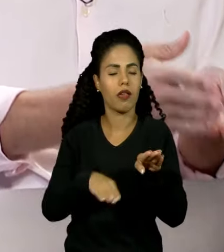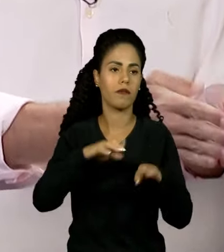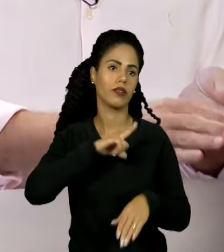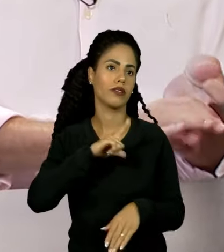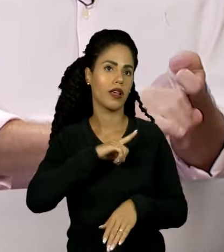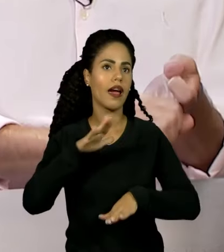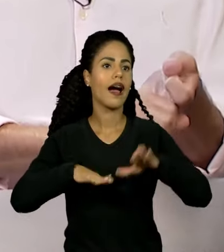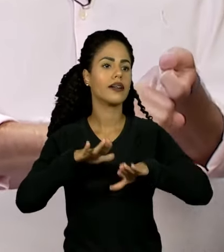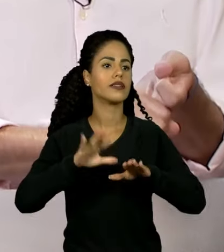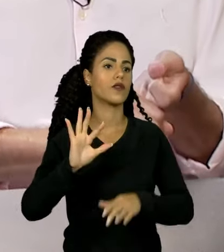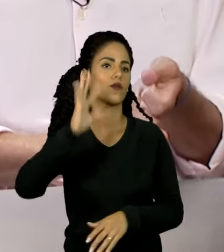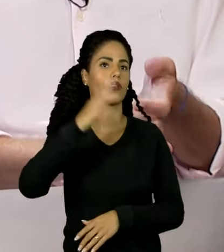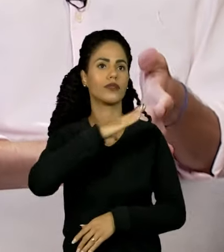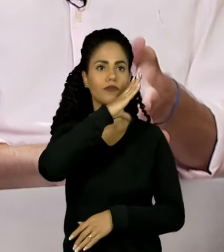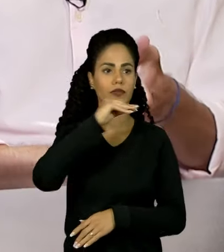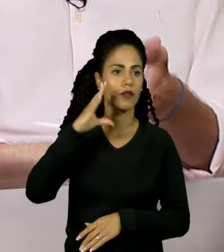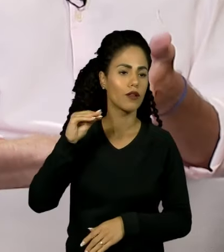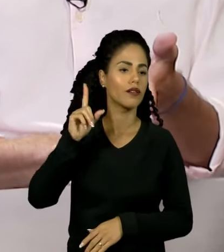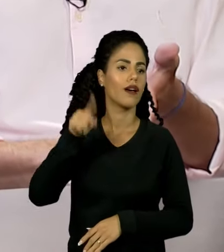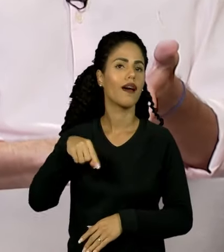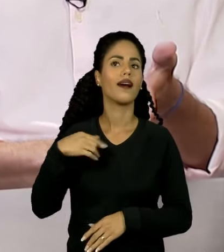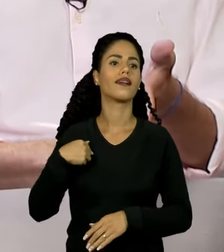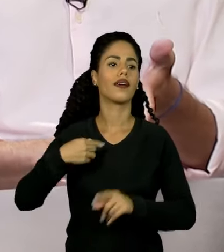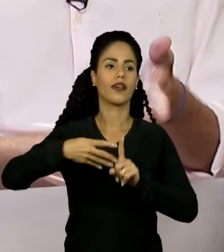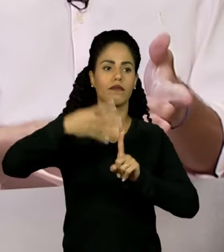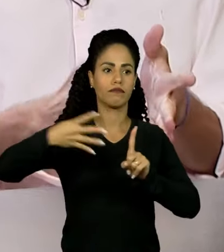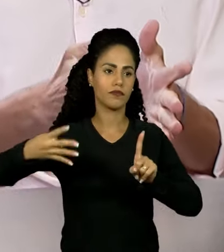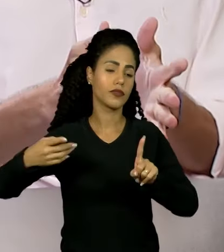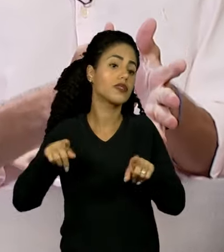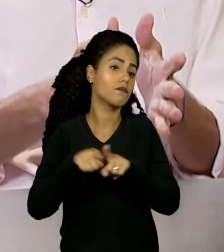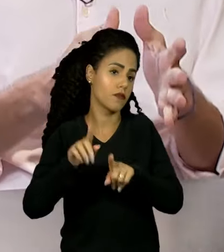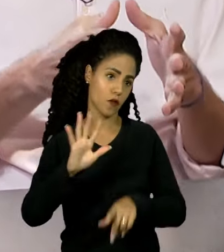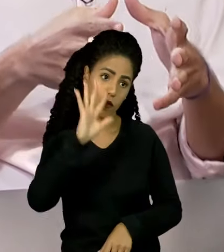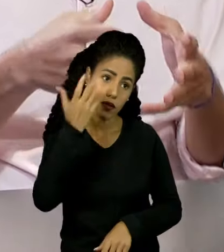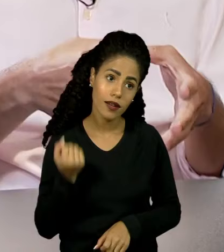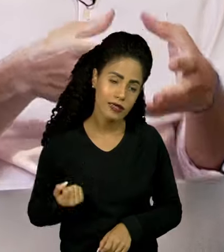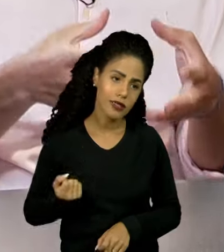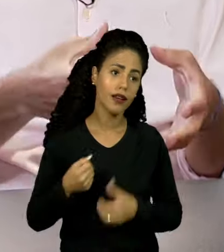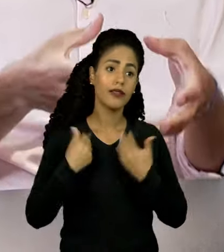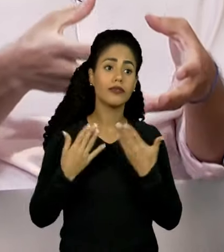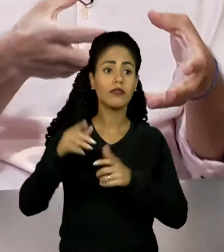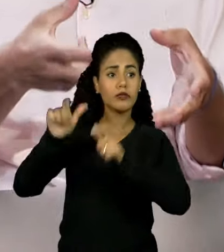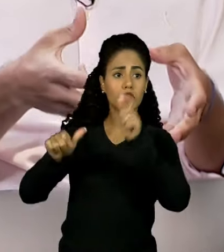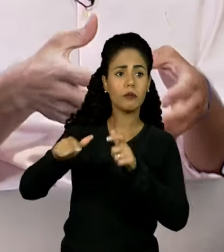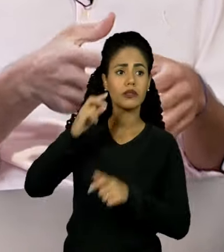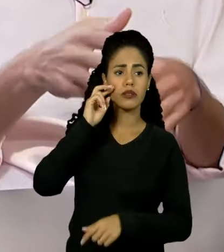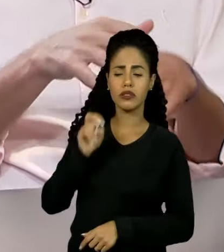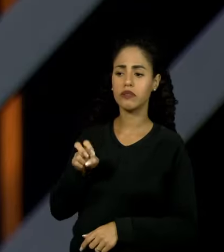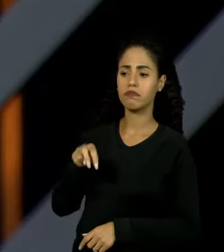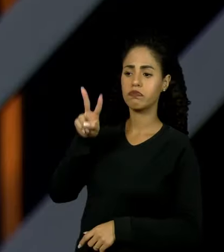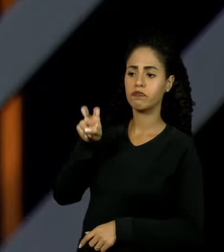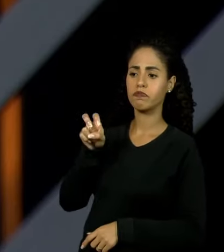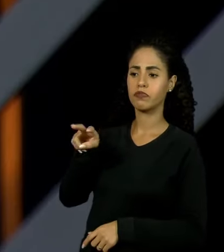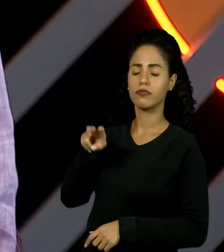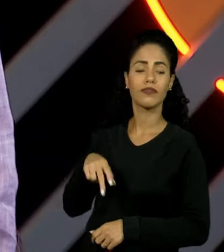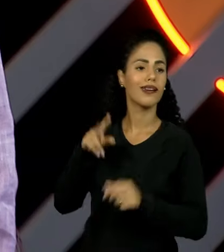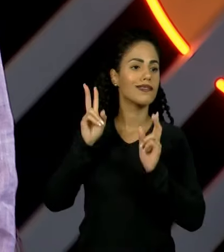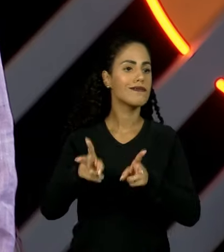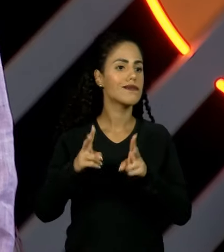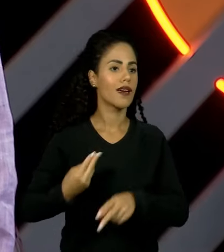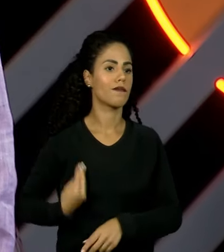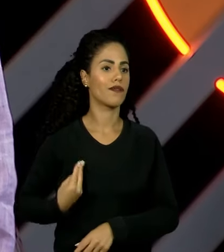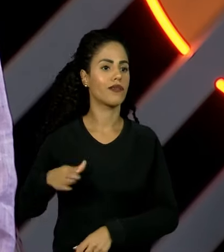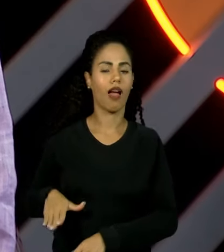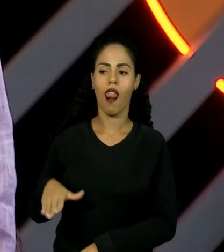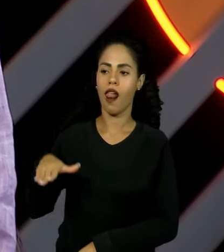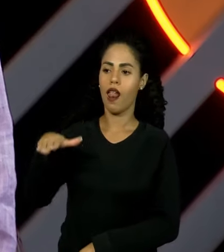raro, adolescentes que advêm da população LGBTQIA+. São pessoas que são olhadas de viés a vida inteira. E é